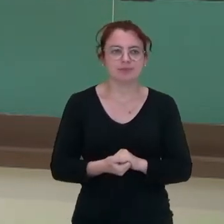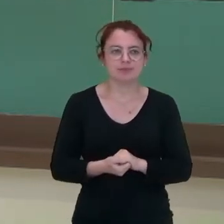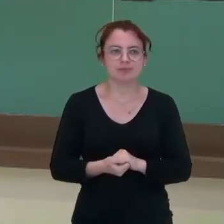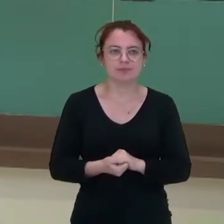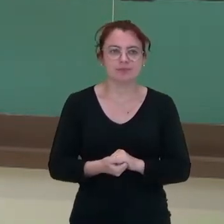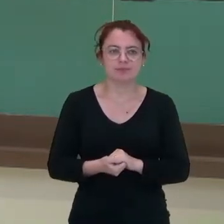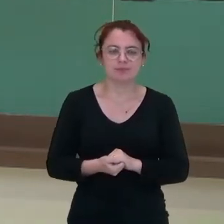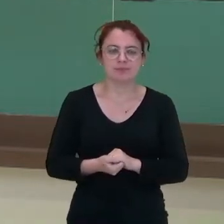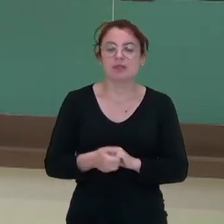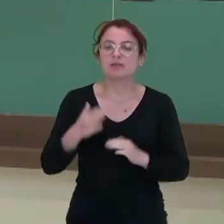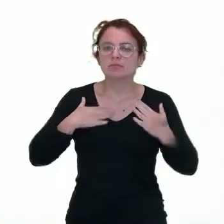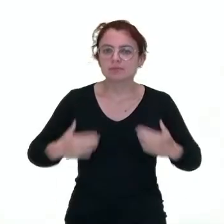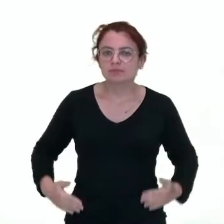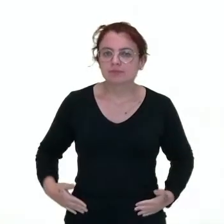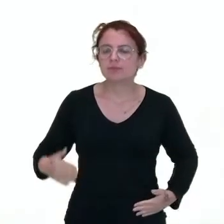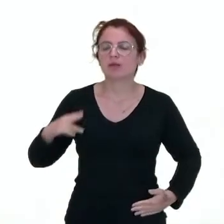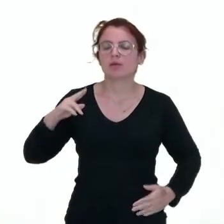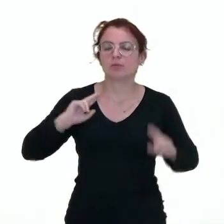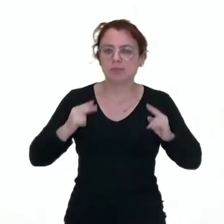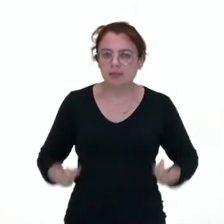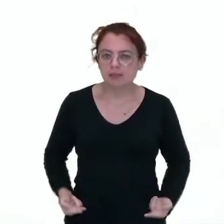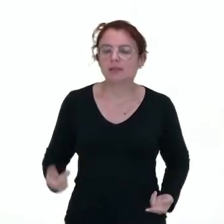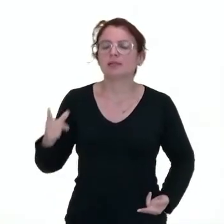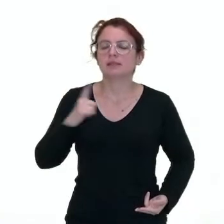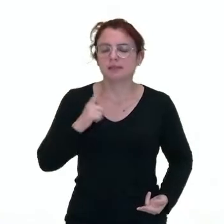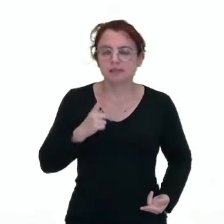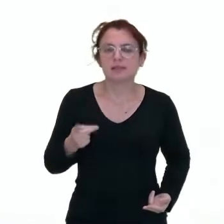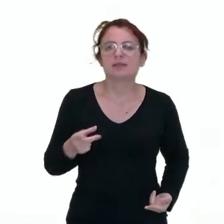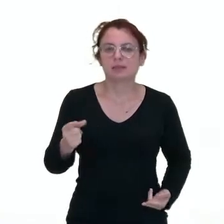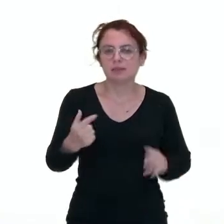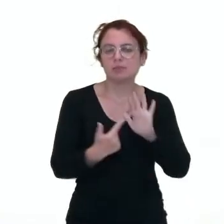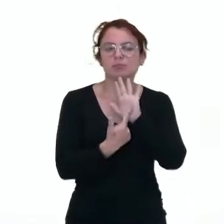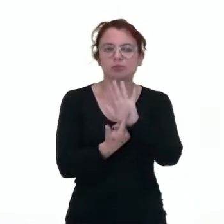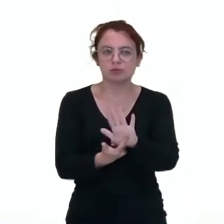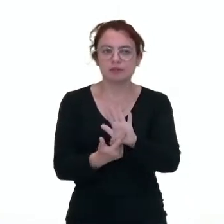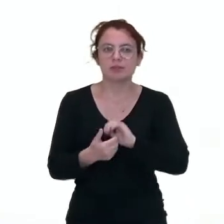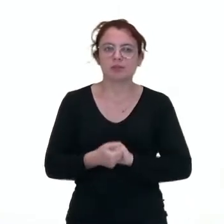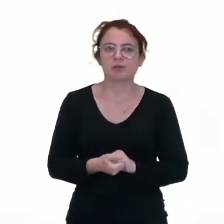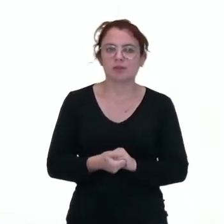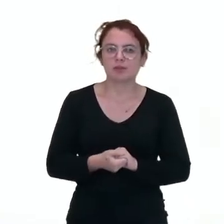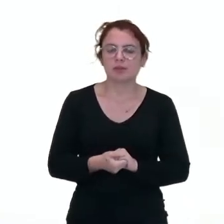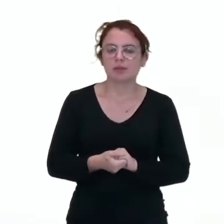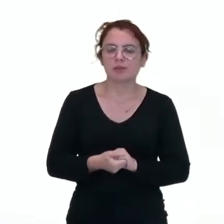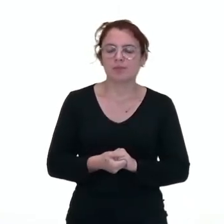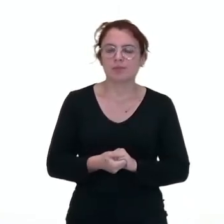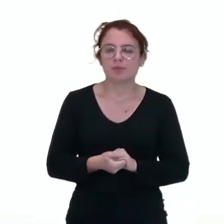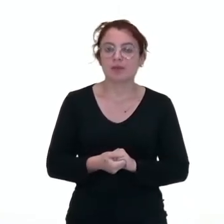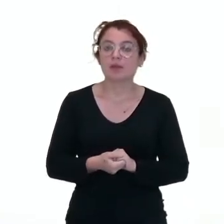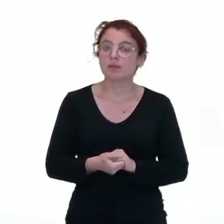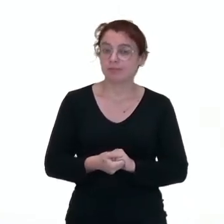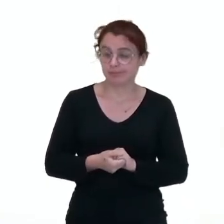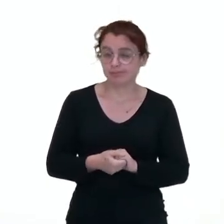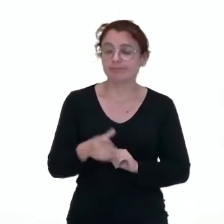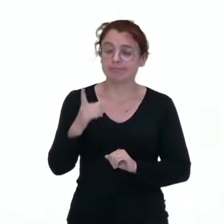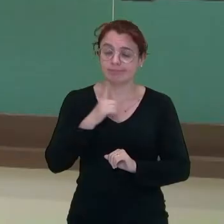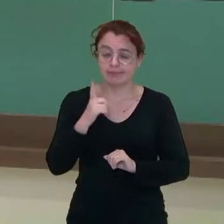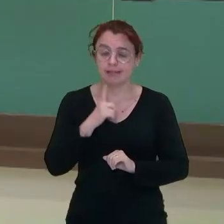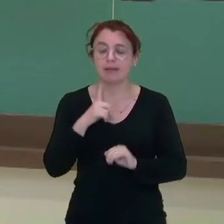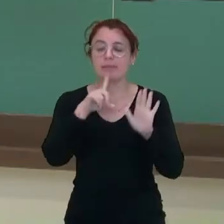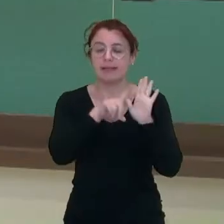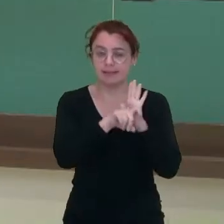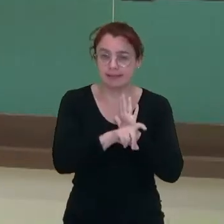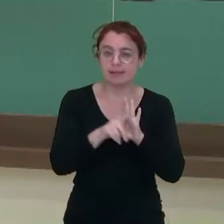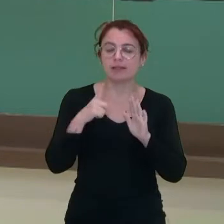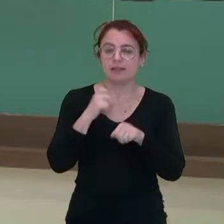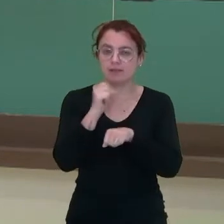Então, organismo humano está constantemente exposto à ação de agentes patogênicos. É isso aí. Na sua casa